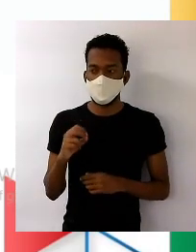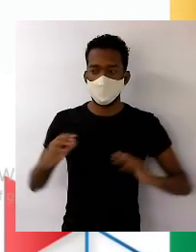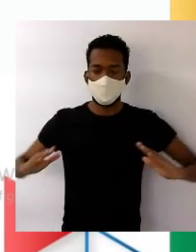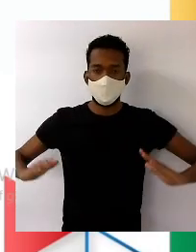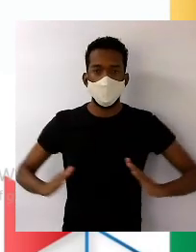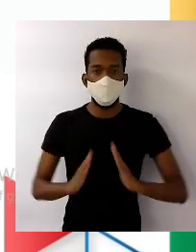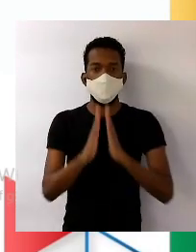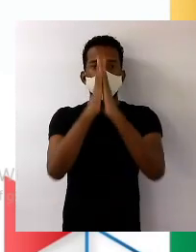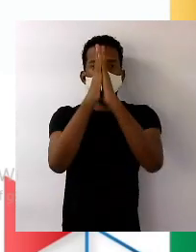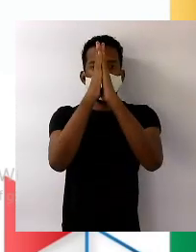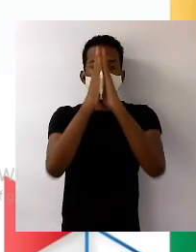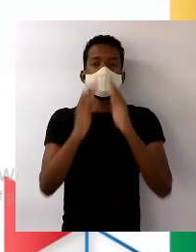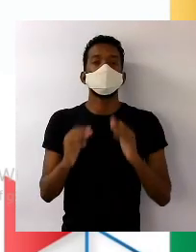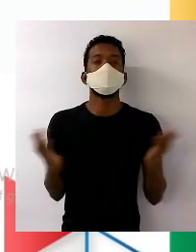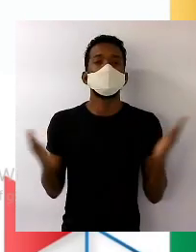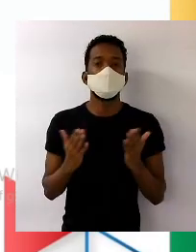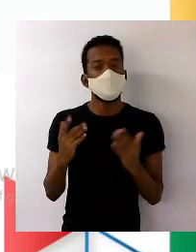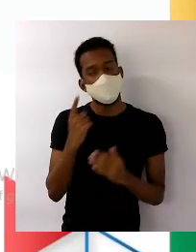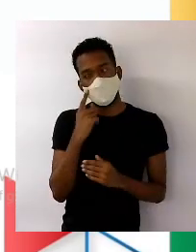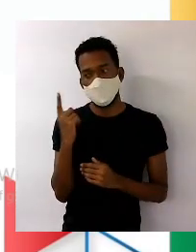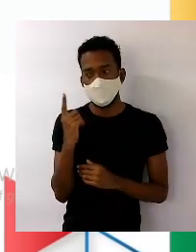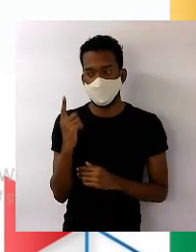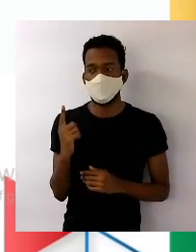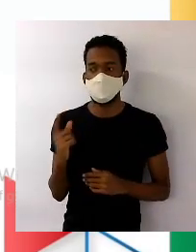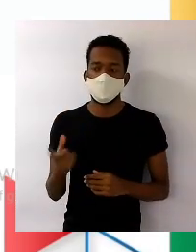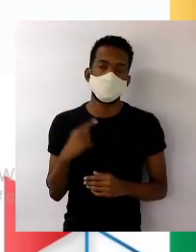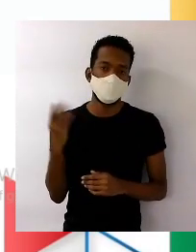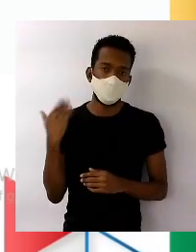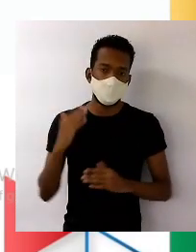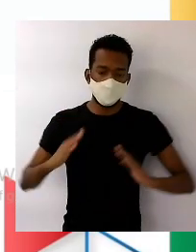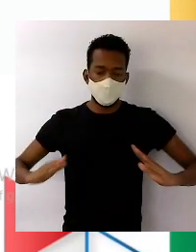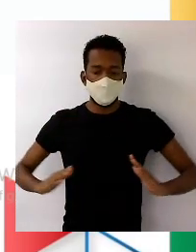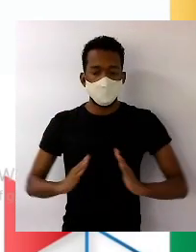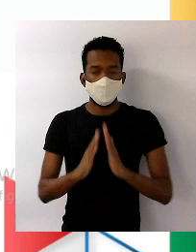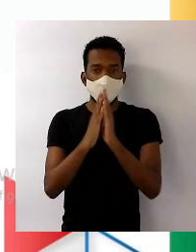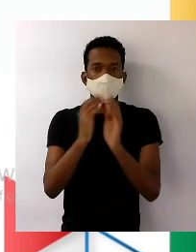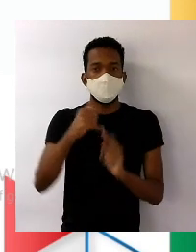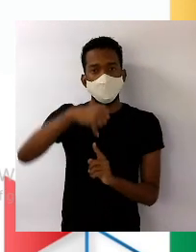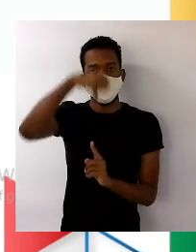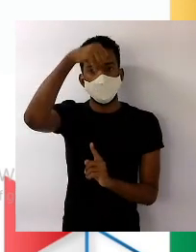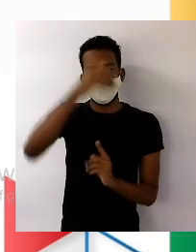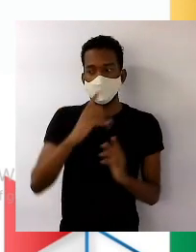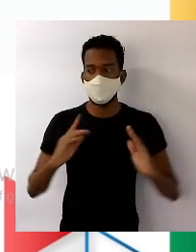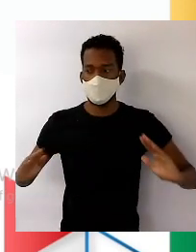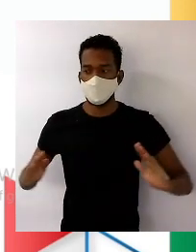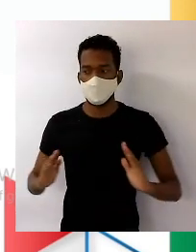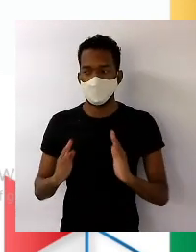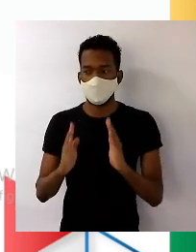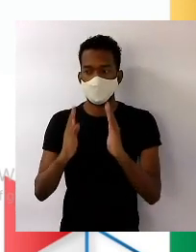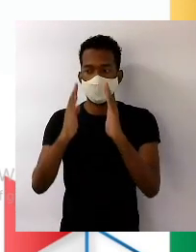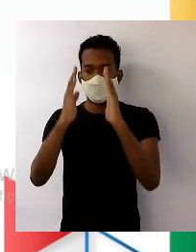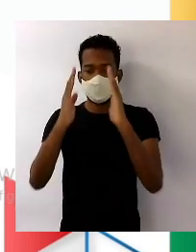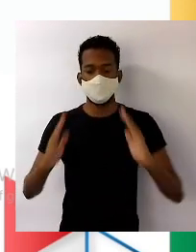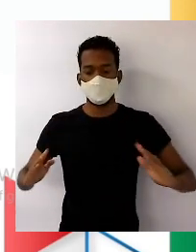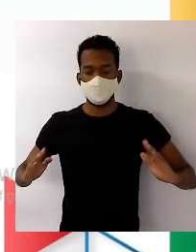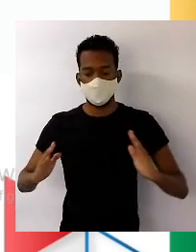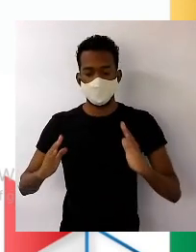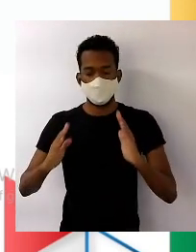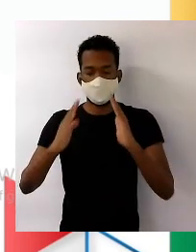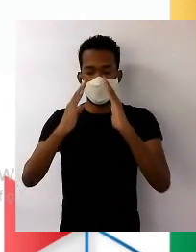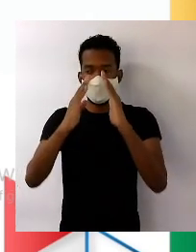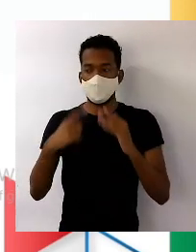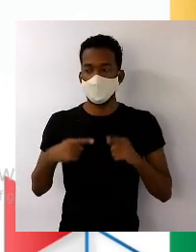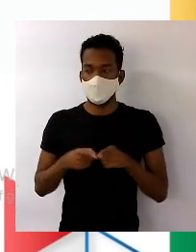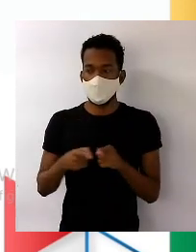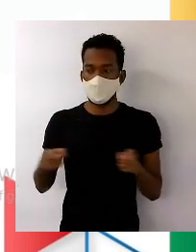Você já observa que aqui em 50 ele é bem mais fino e aqui ele começa a alargar. A gente vê a base